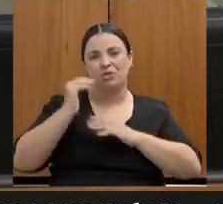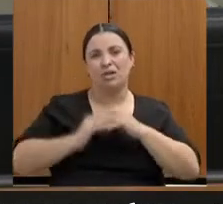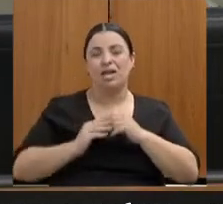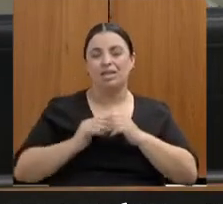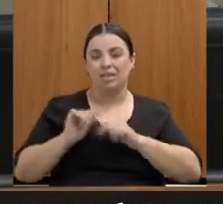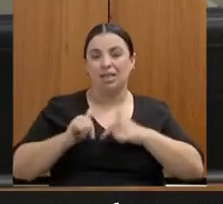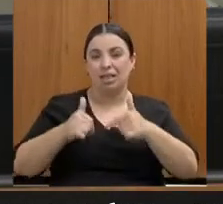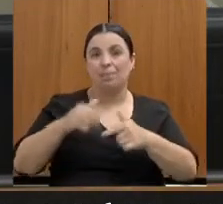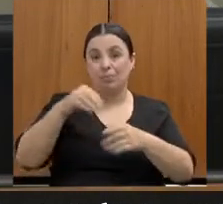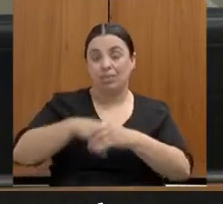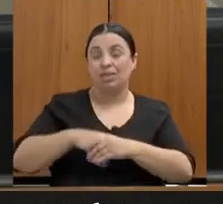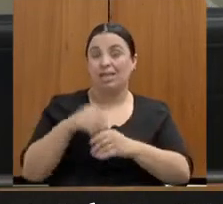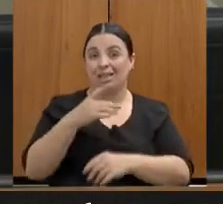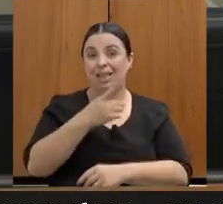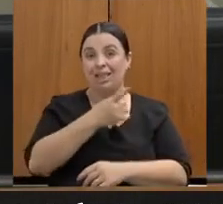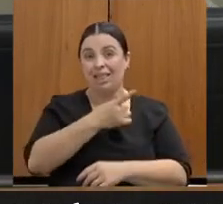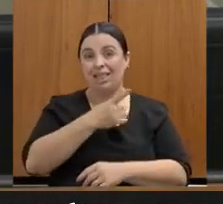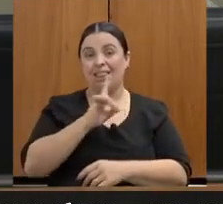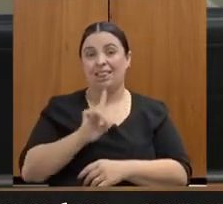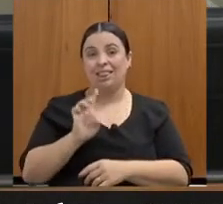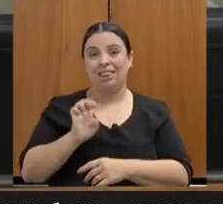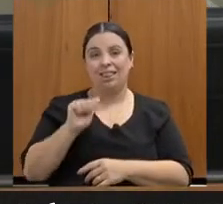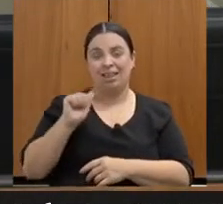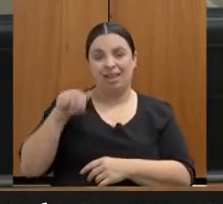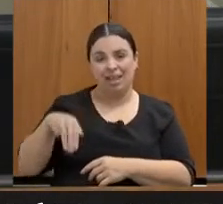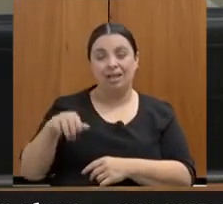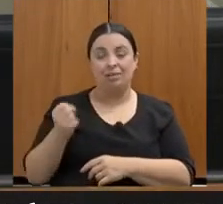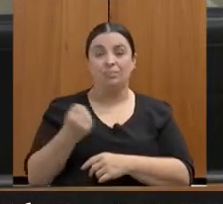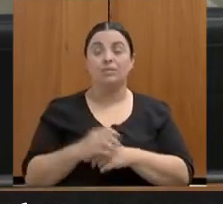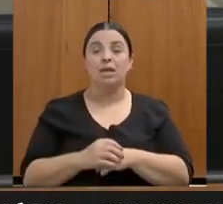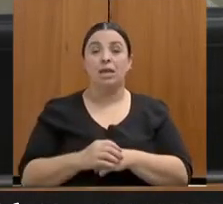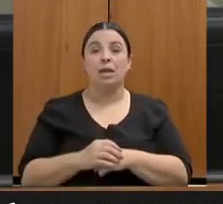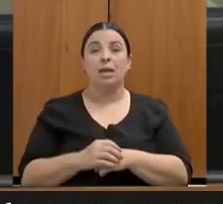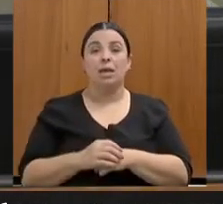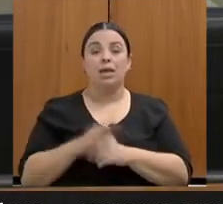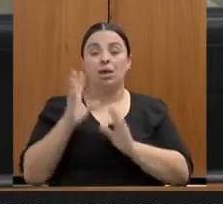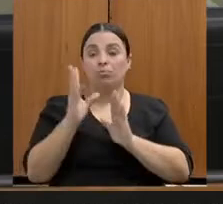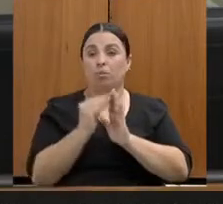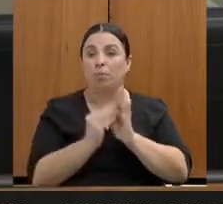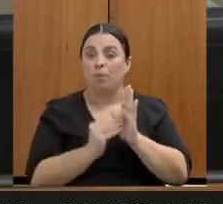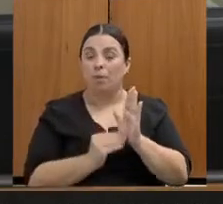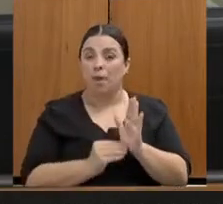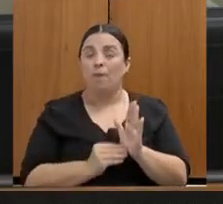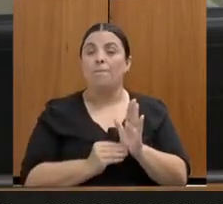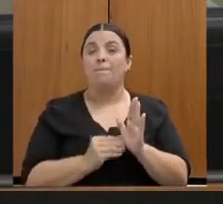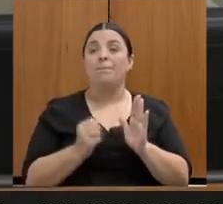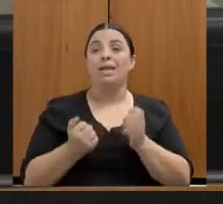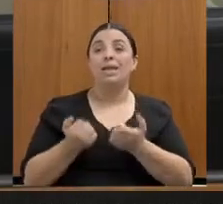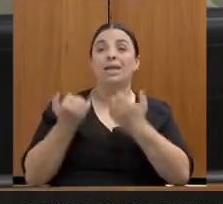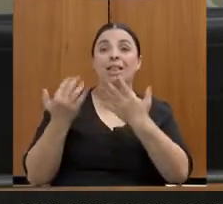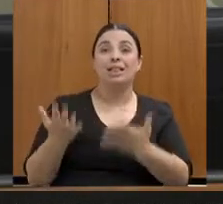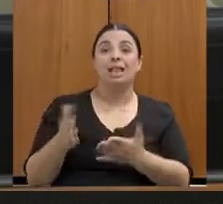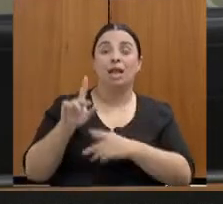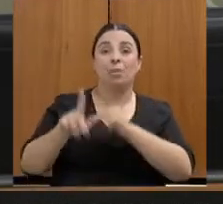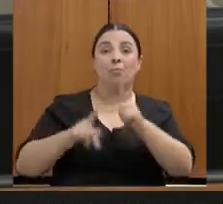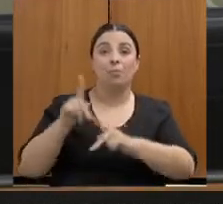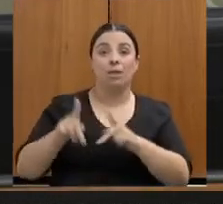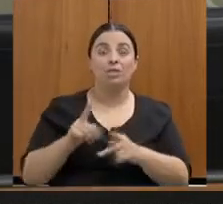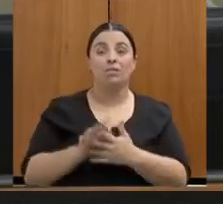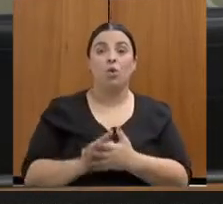especializadas, para que possamos entregar à nossa população uma sinalização melhor de serviço